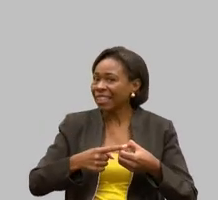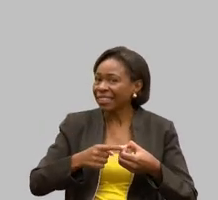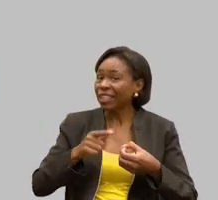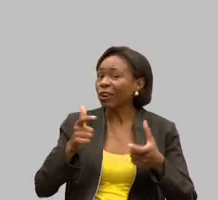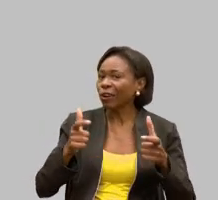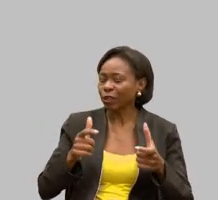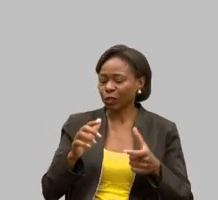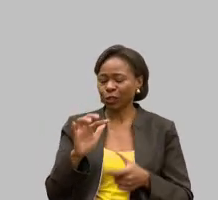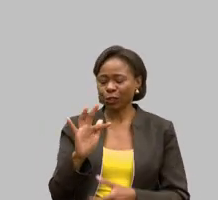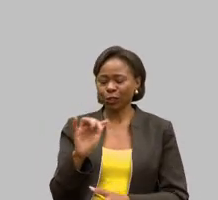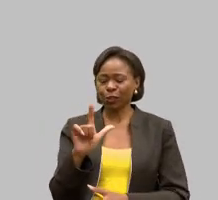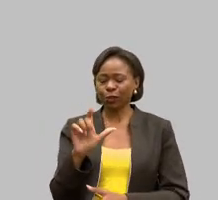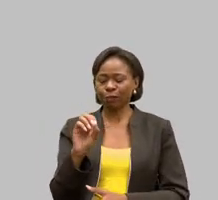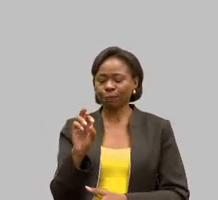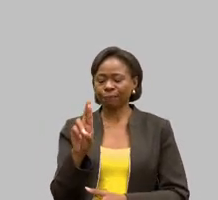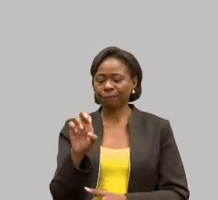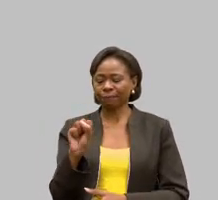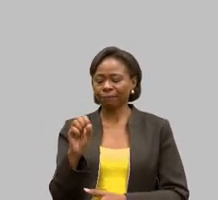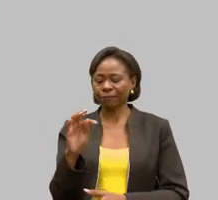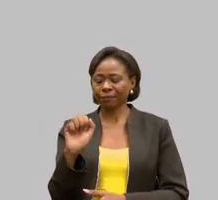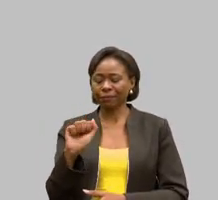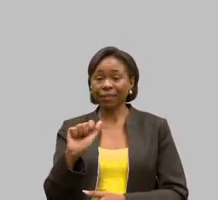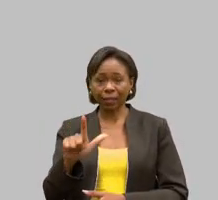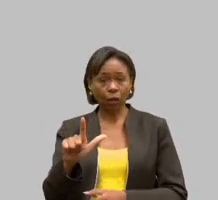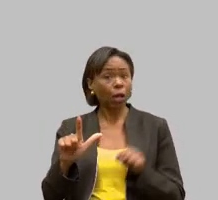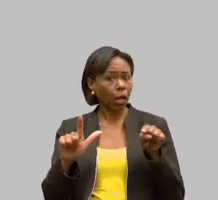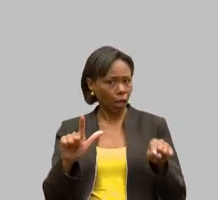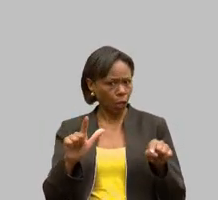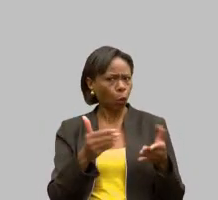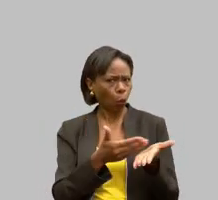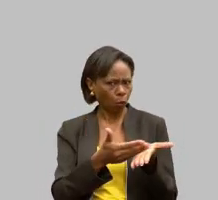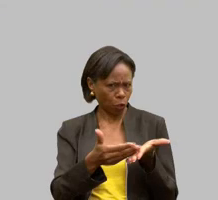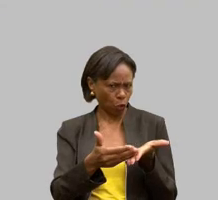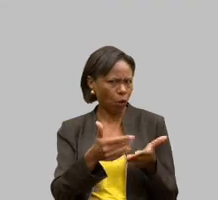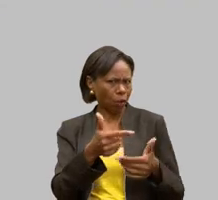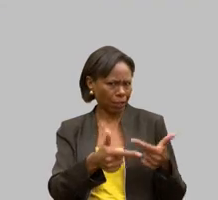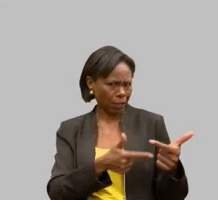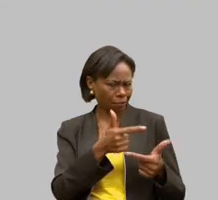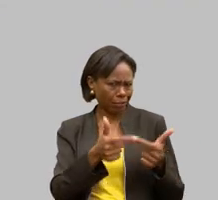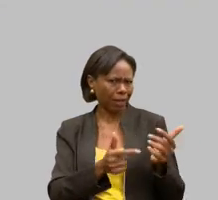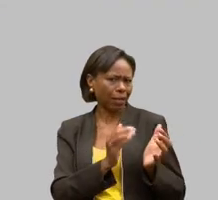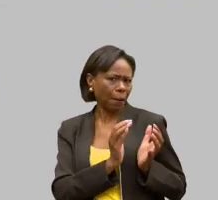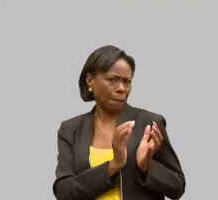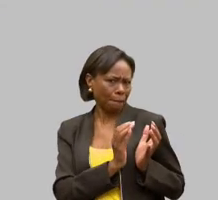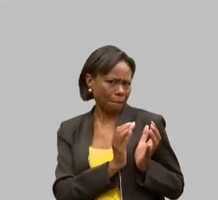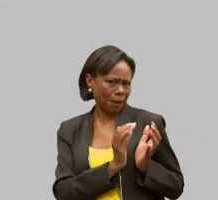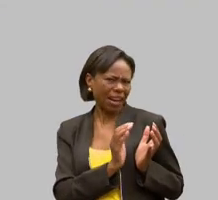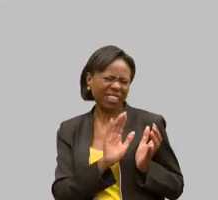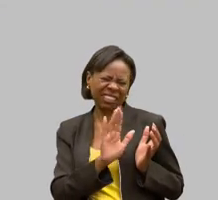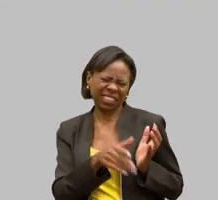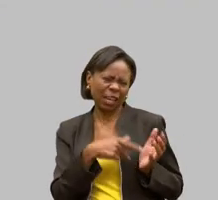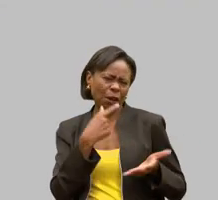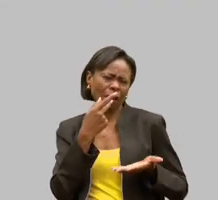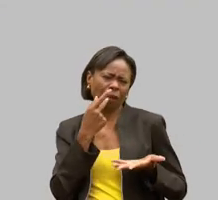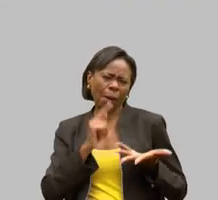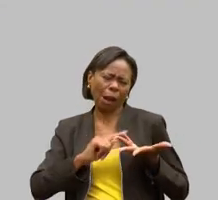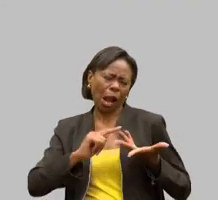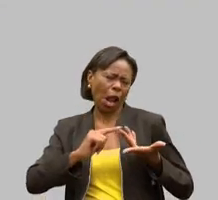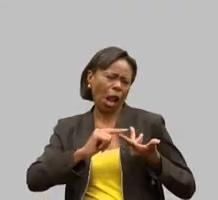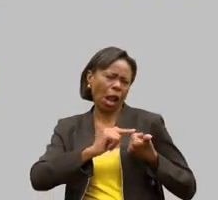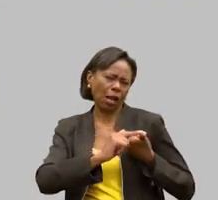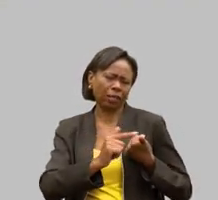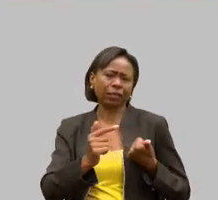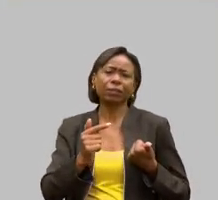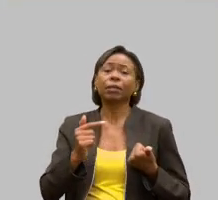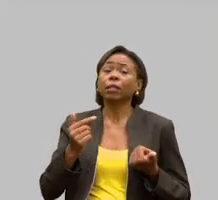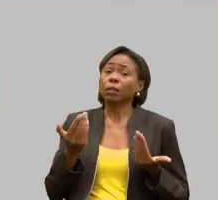PAI, segundo ele, estou dizendo aqui, porque ele já falou de público, então ele me permite falar que até 10 anos ele